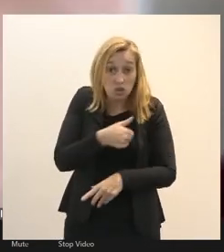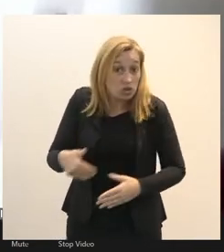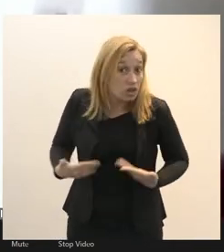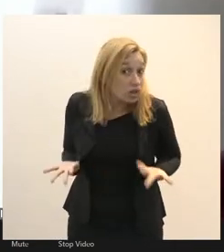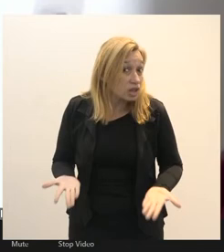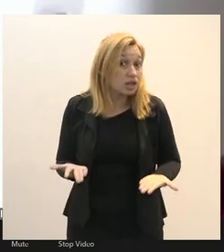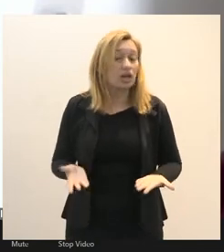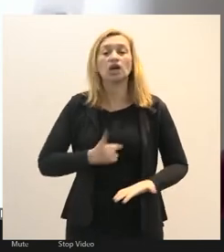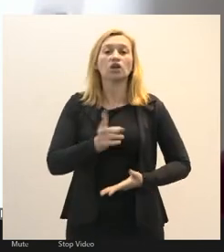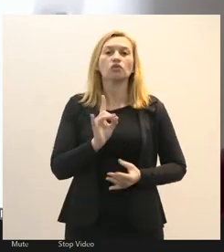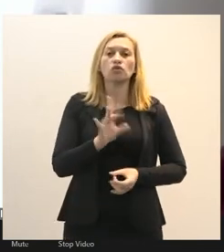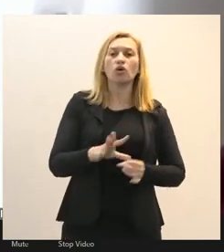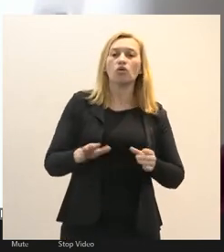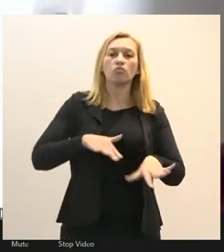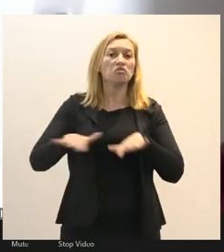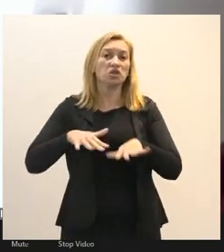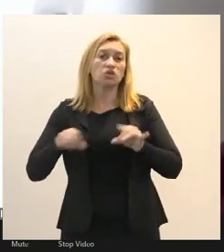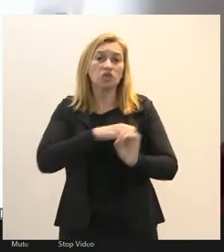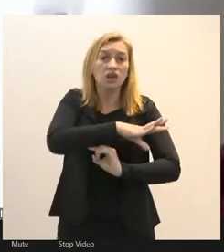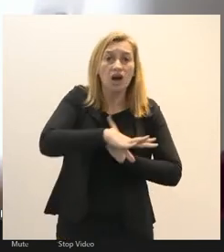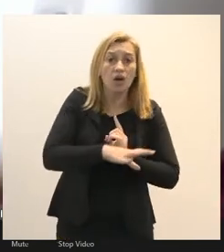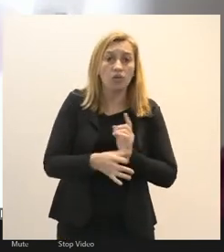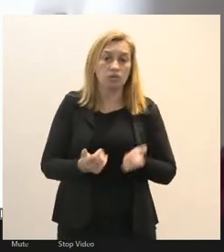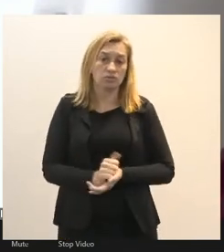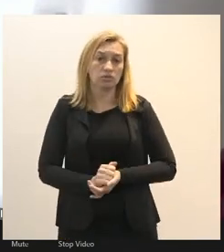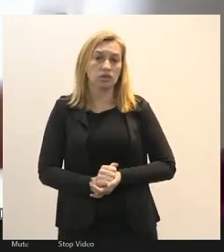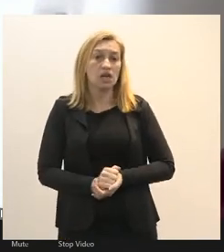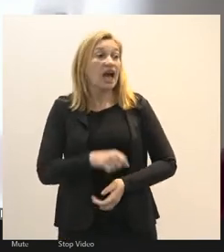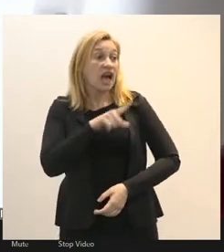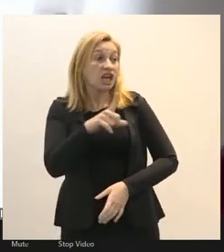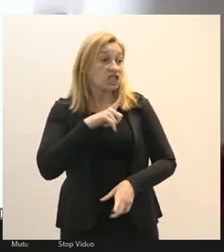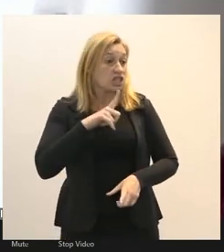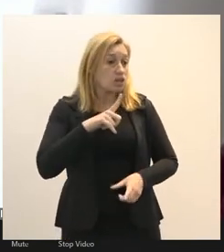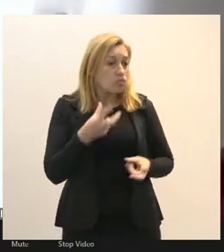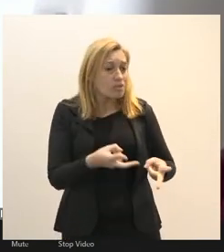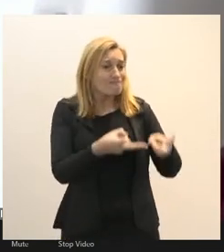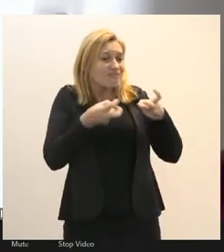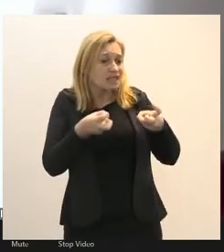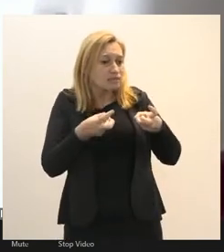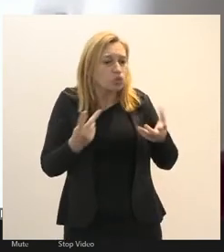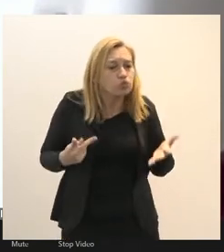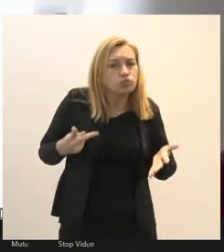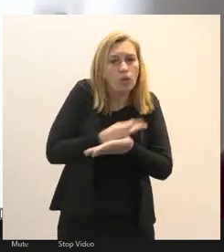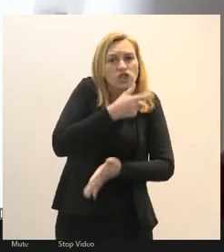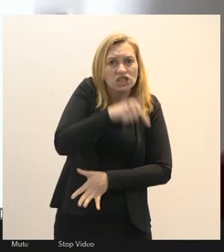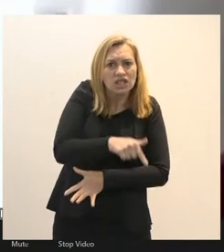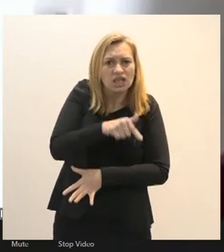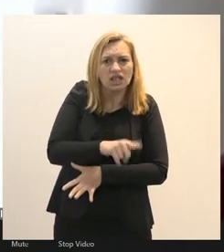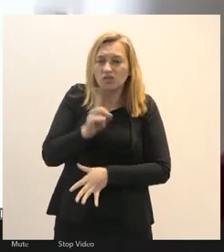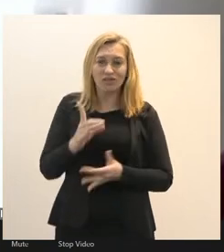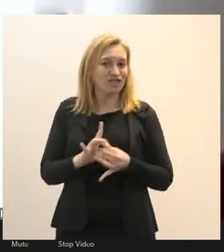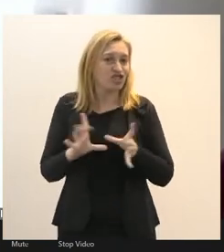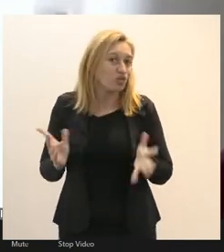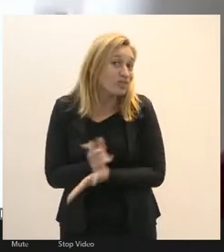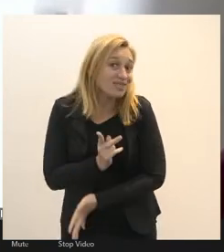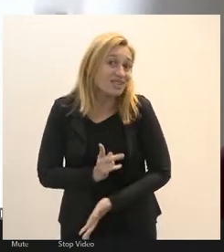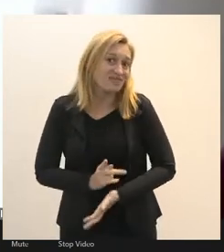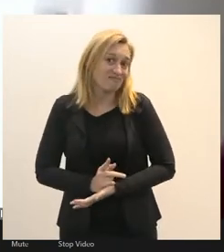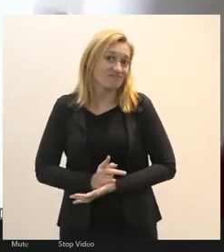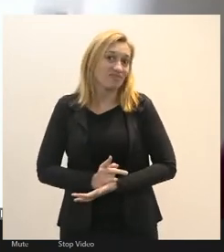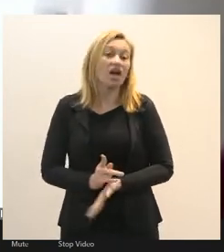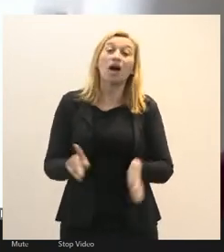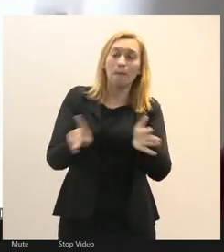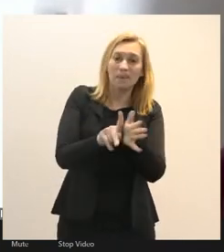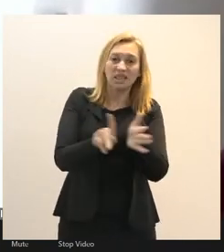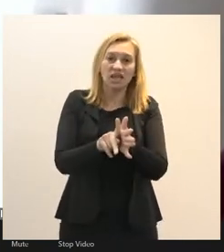são os movimentos sociais aqueles que tem uma percepção do que está acontecendo aqui não vão deixar acontecer faço parte